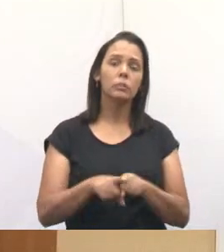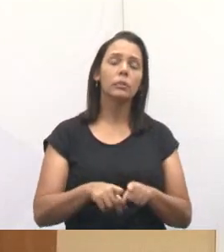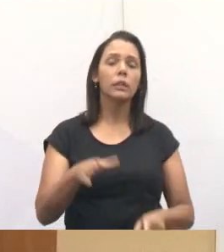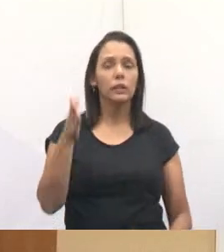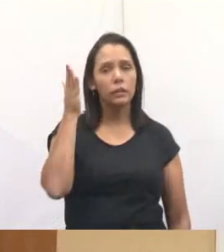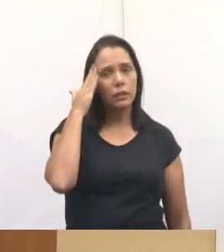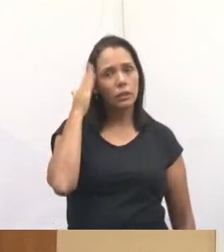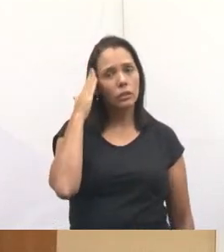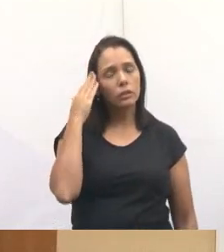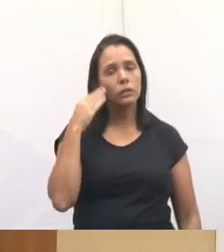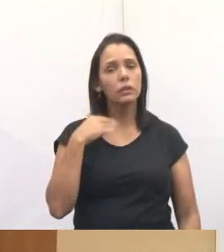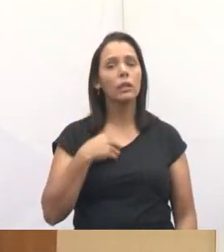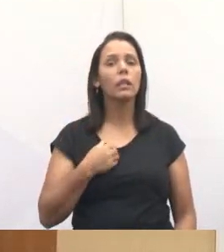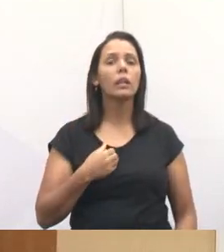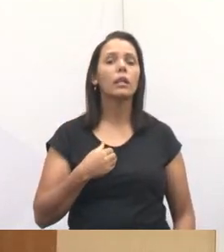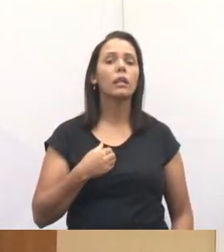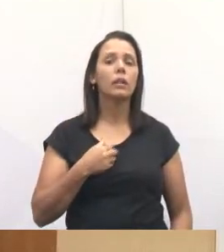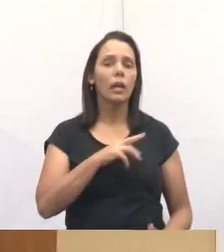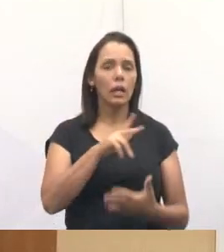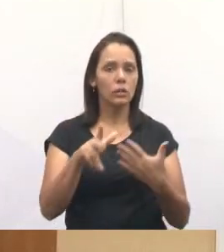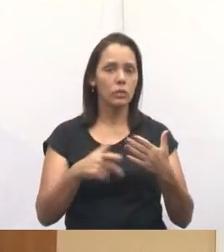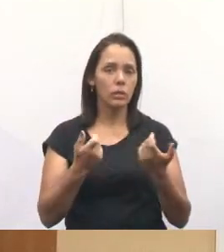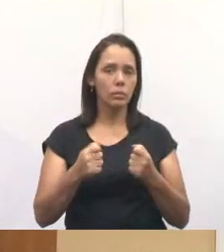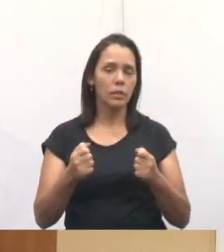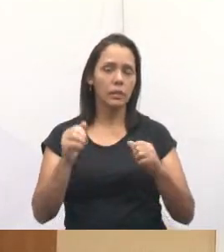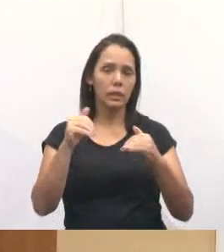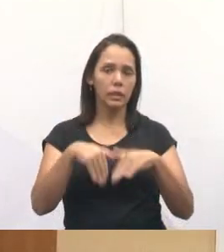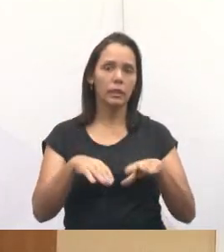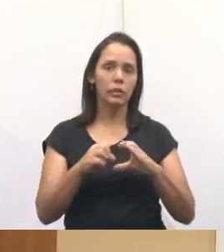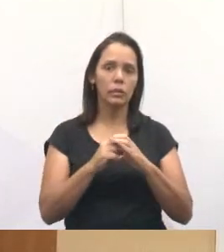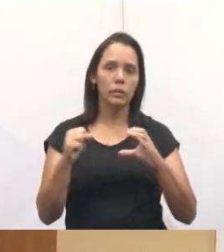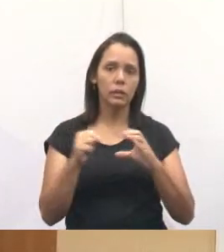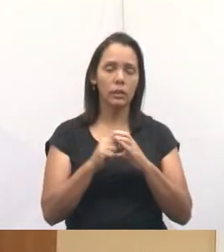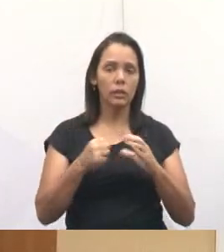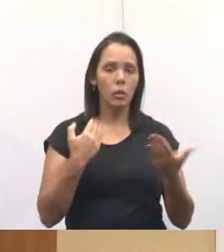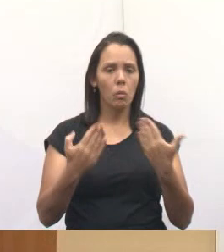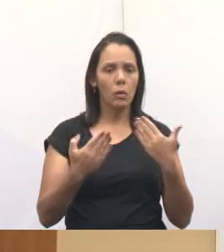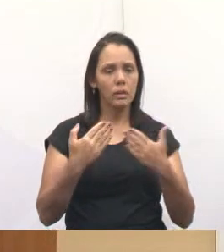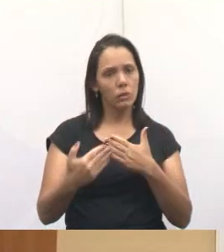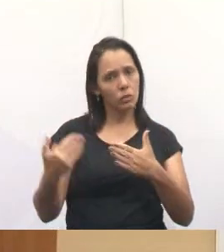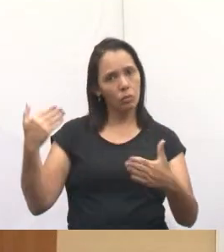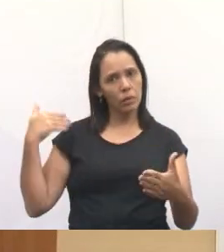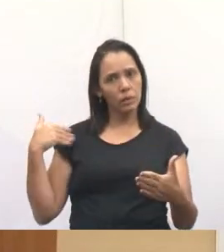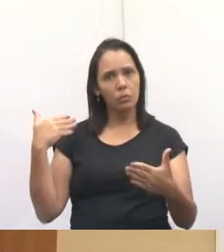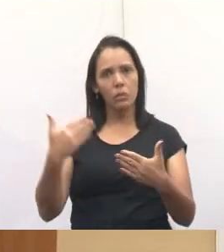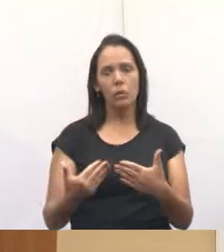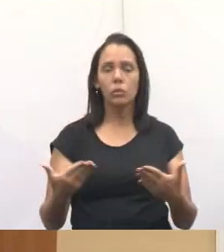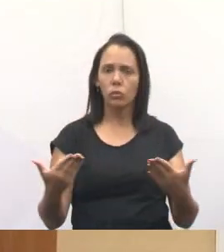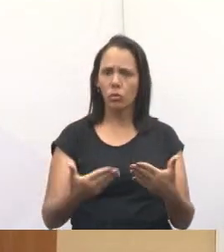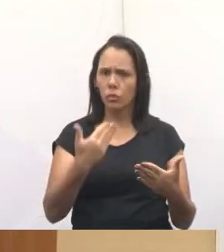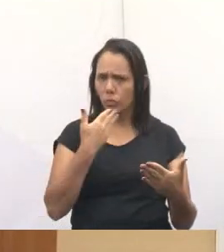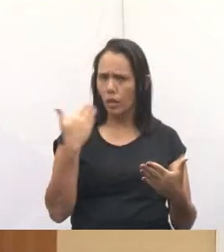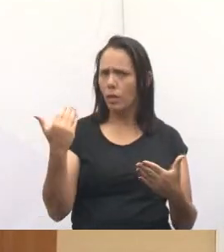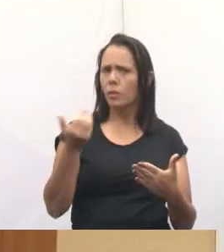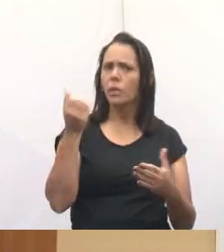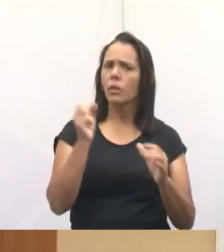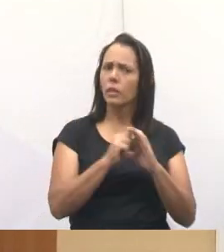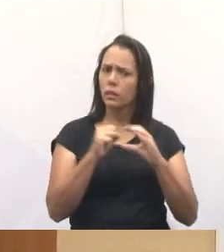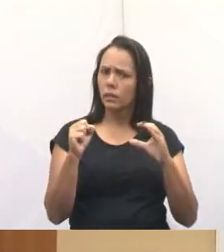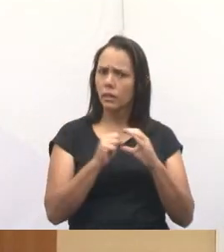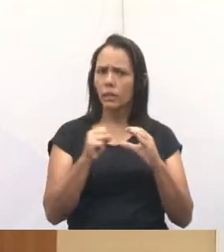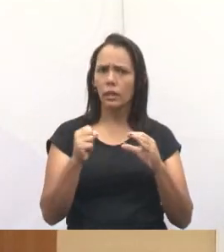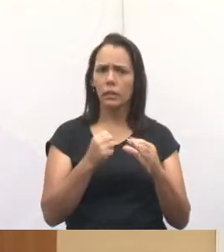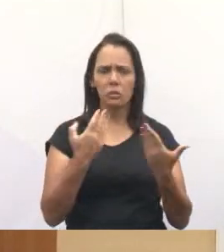muito bem quais são as necessidades da Santa Casa. Quando eu comparo a Santa Casa de ontem com a de hoje, está muito melhor. Mas nem se